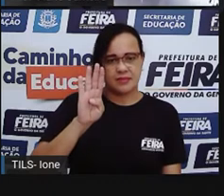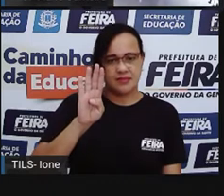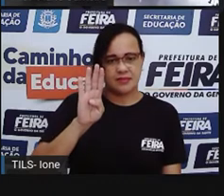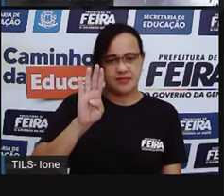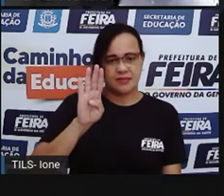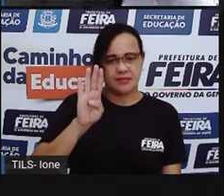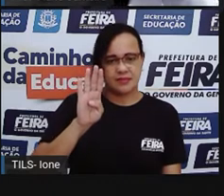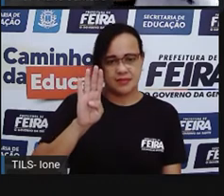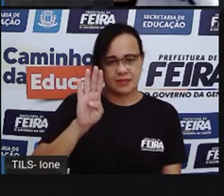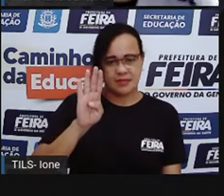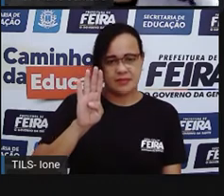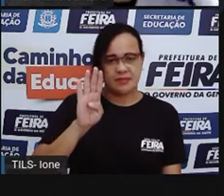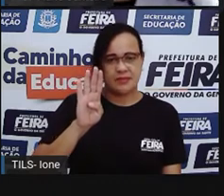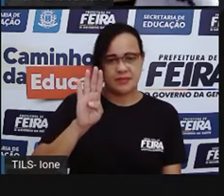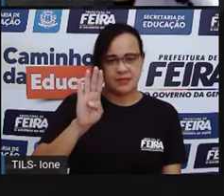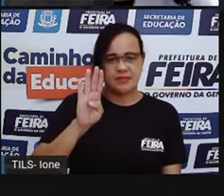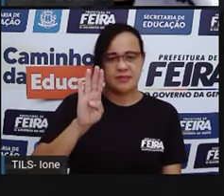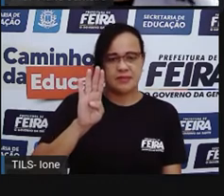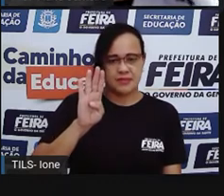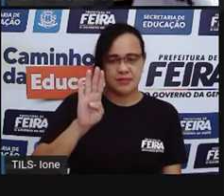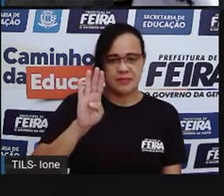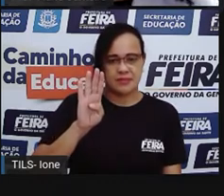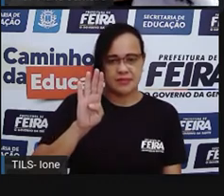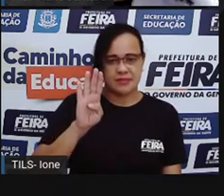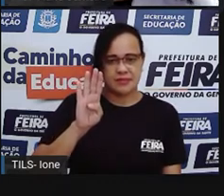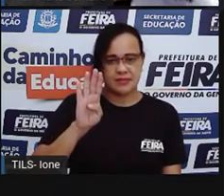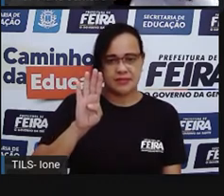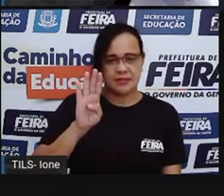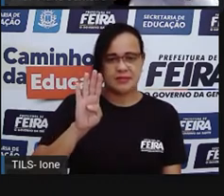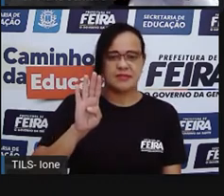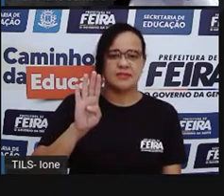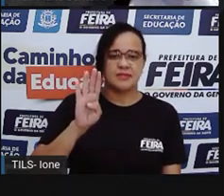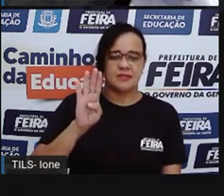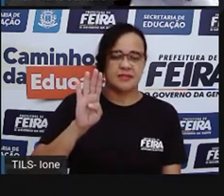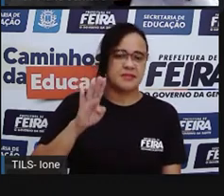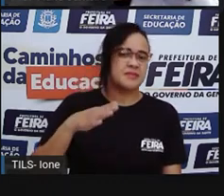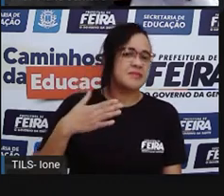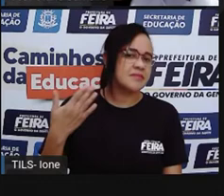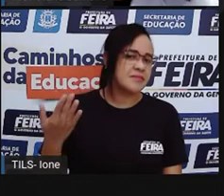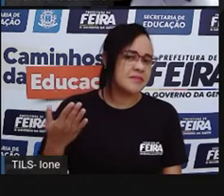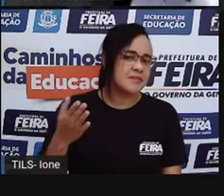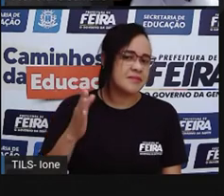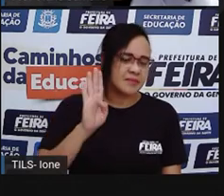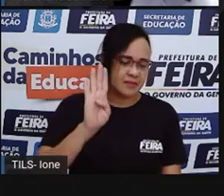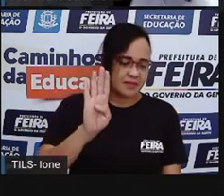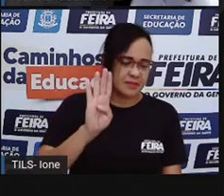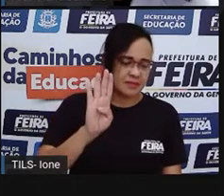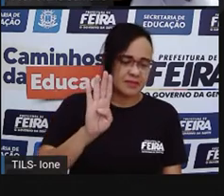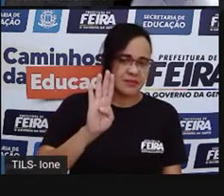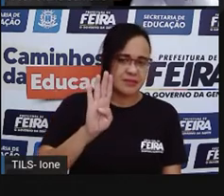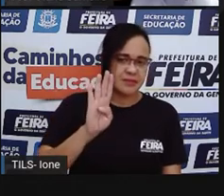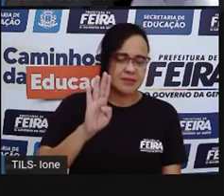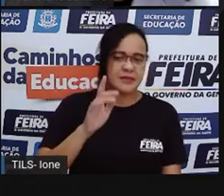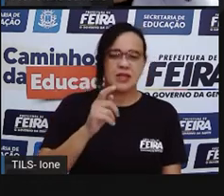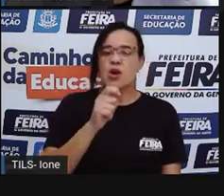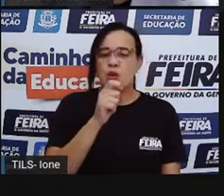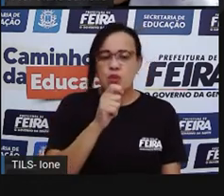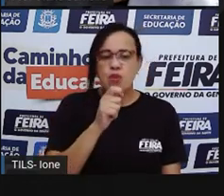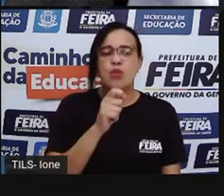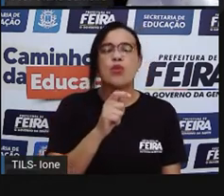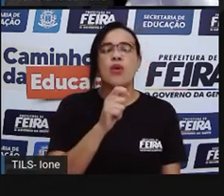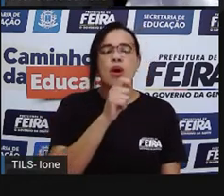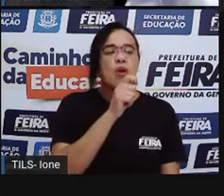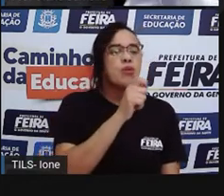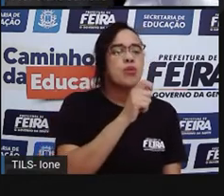é bolinha, ó. Não é bolinha. Será que é essa, ó? Bolinha de sabão,